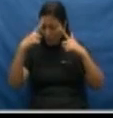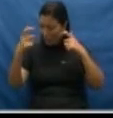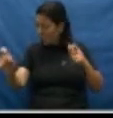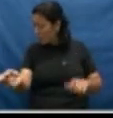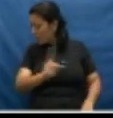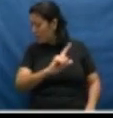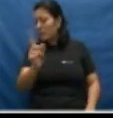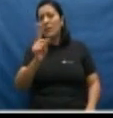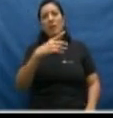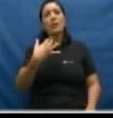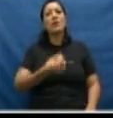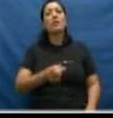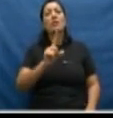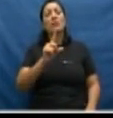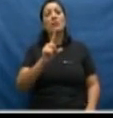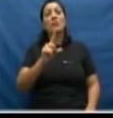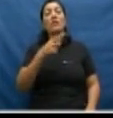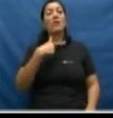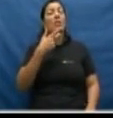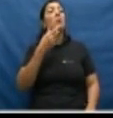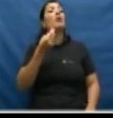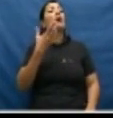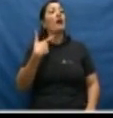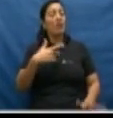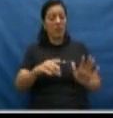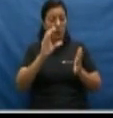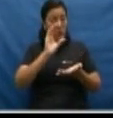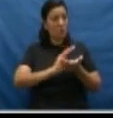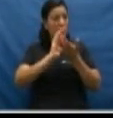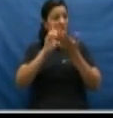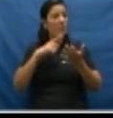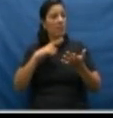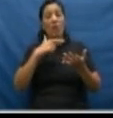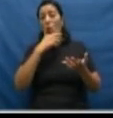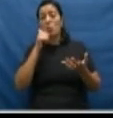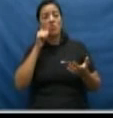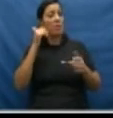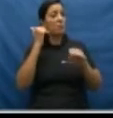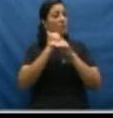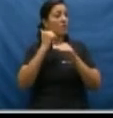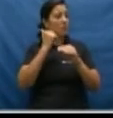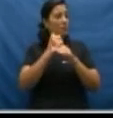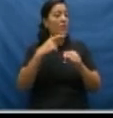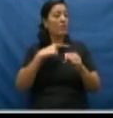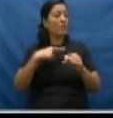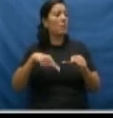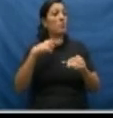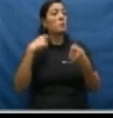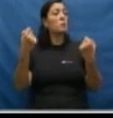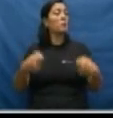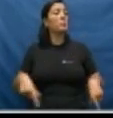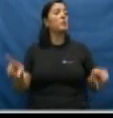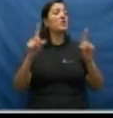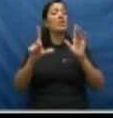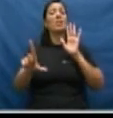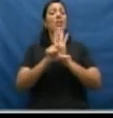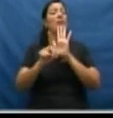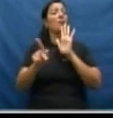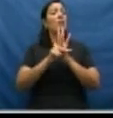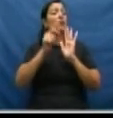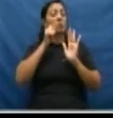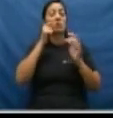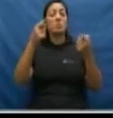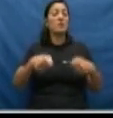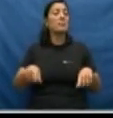de gênero contra a mulher, dizendo que a nossa Constituição tratava homens e mulheres de forma igual, que nós não precisaríamos de uma lei